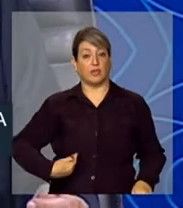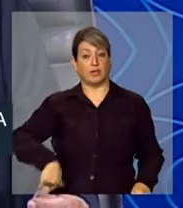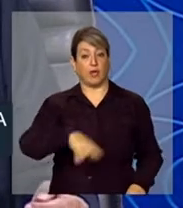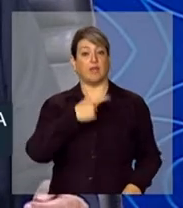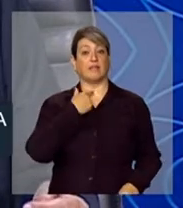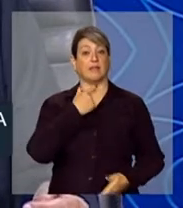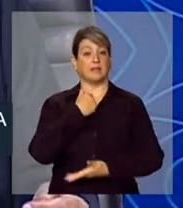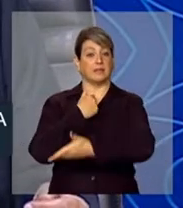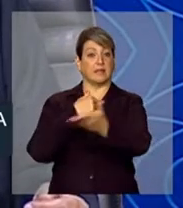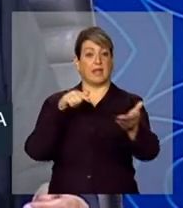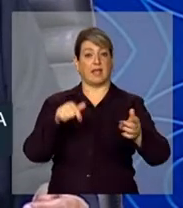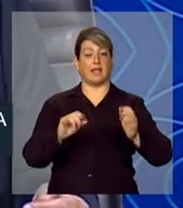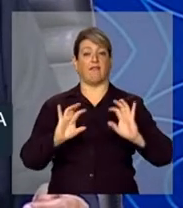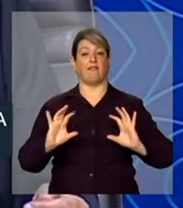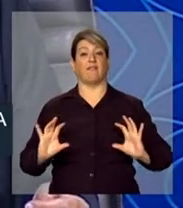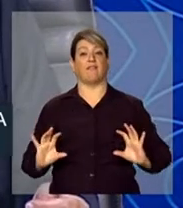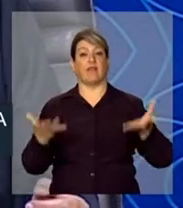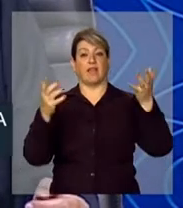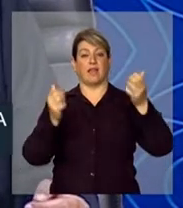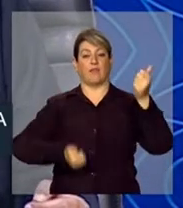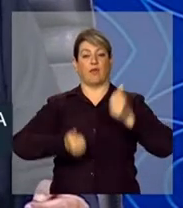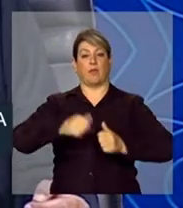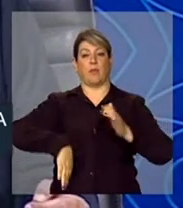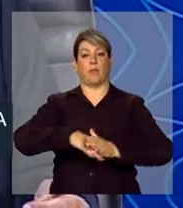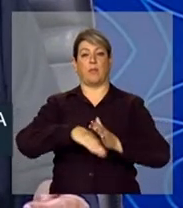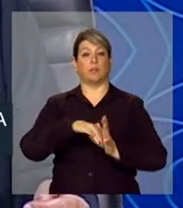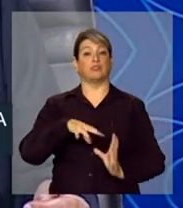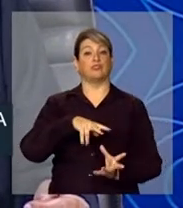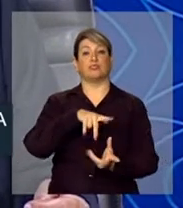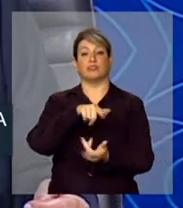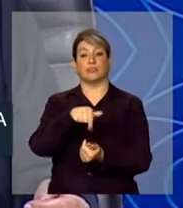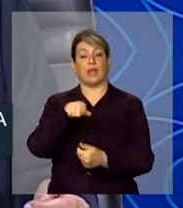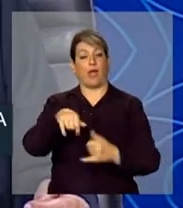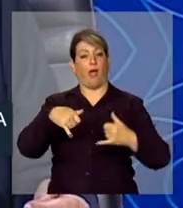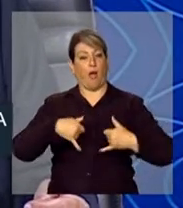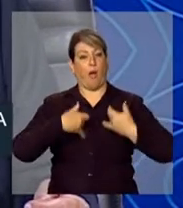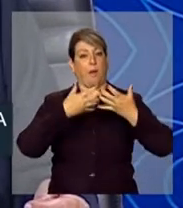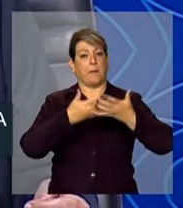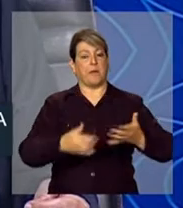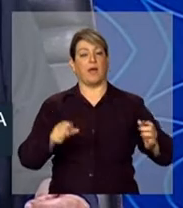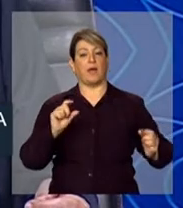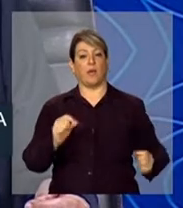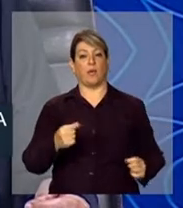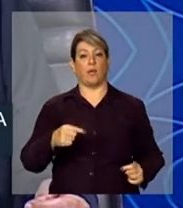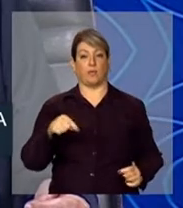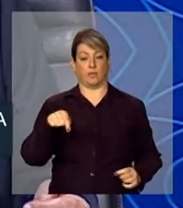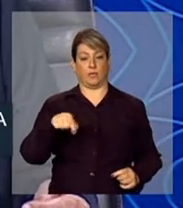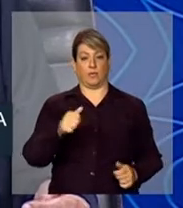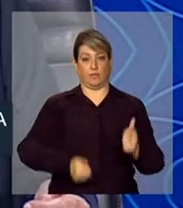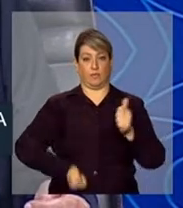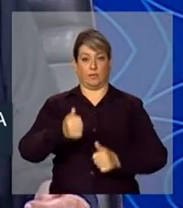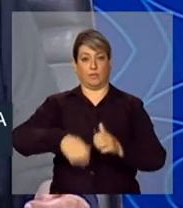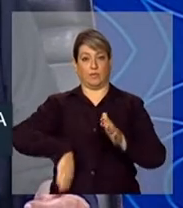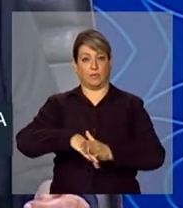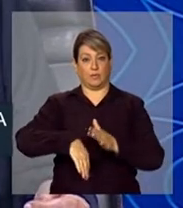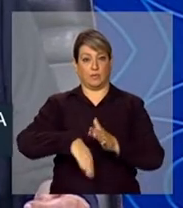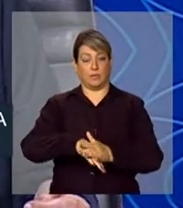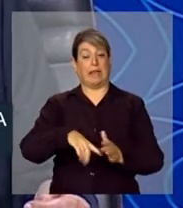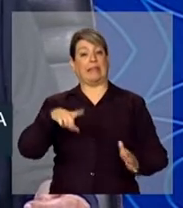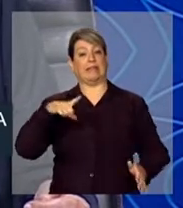festa do futebol no mundo. É a homenagem ao que no futebol existe de